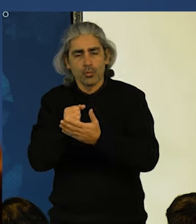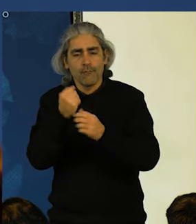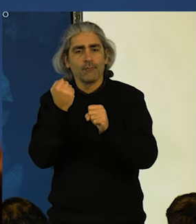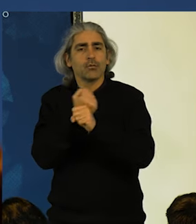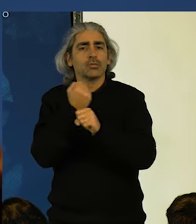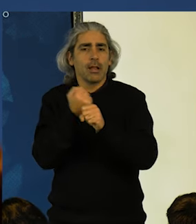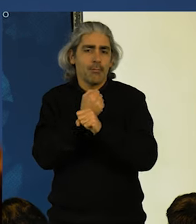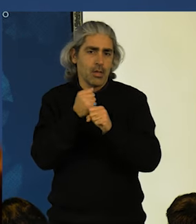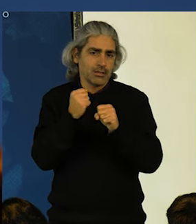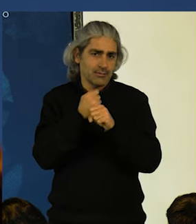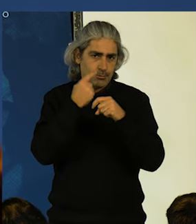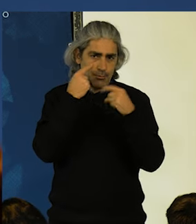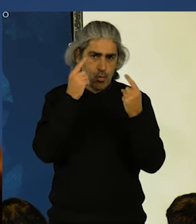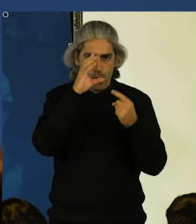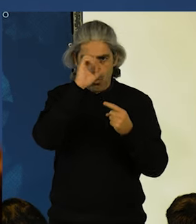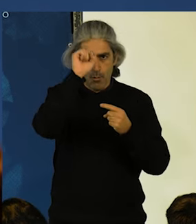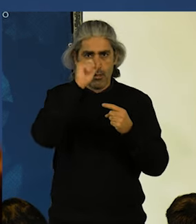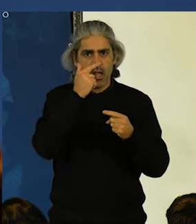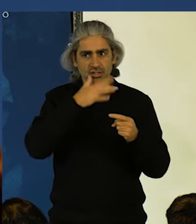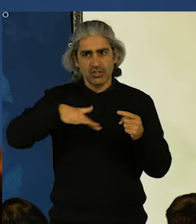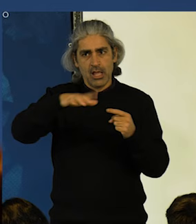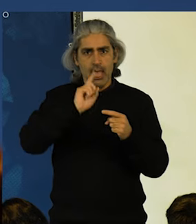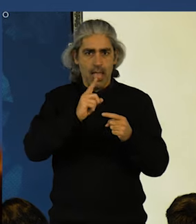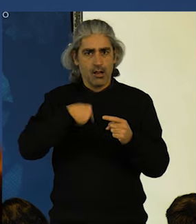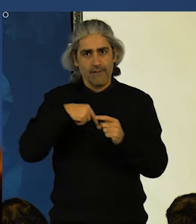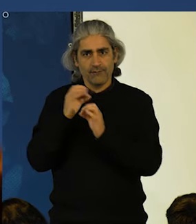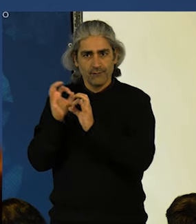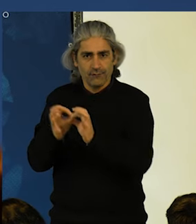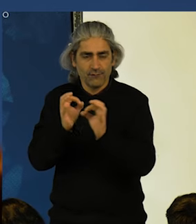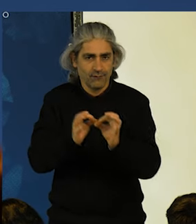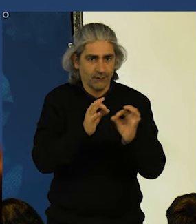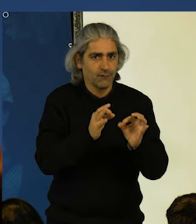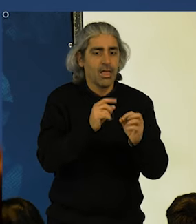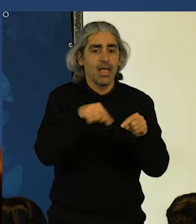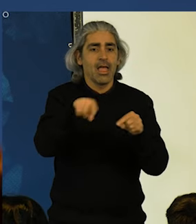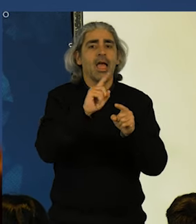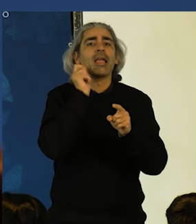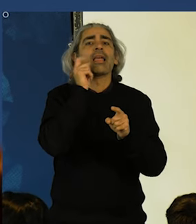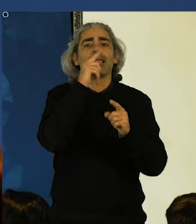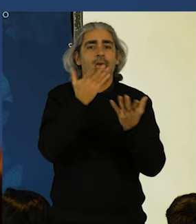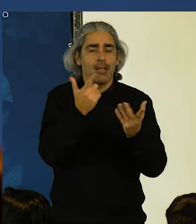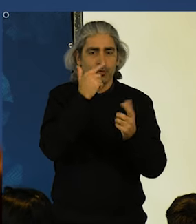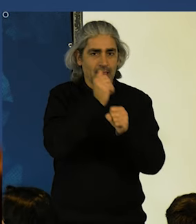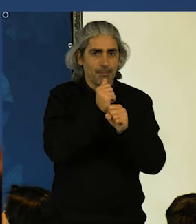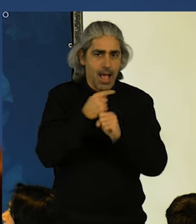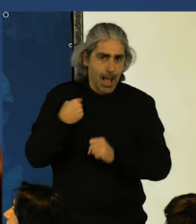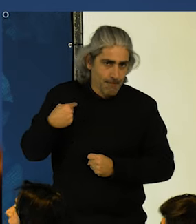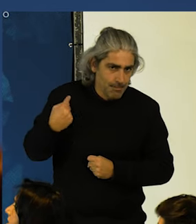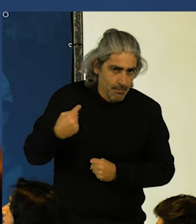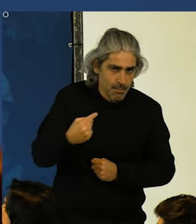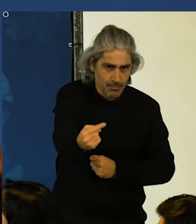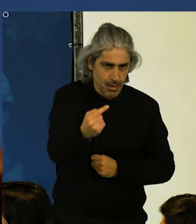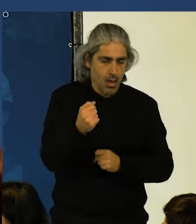públicos. Esta é a minha gente. Esta é a nossa gente de trabalho. A luta diária e a luta